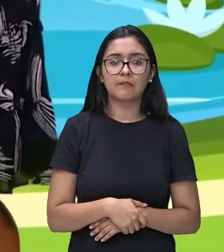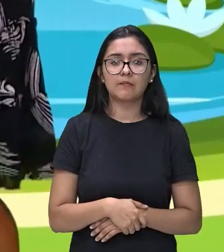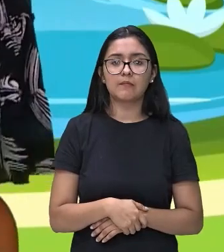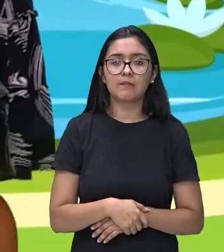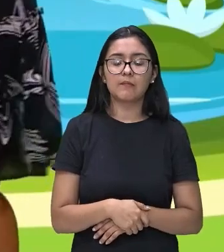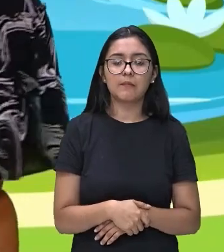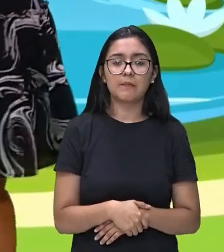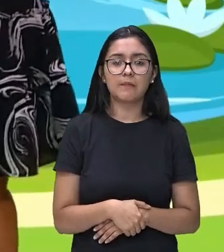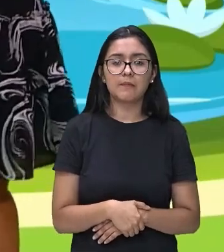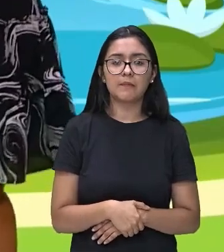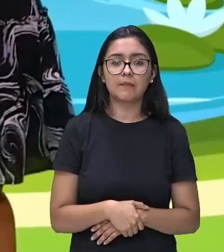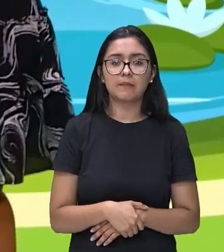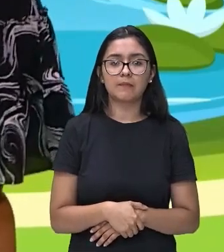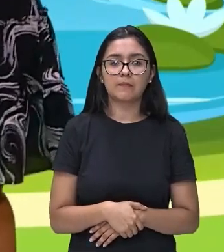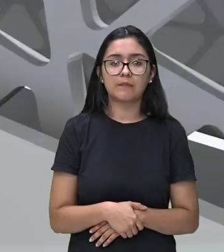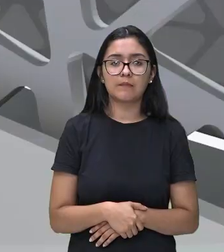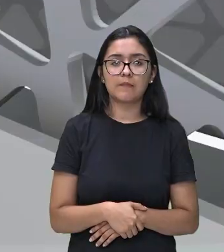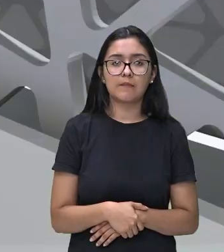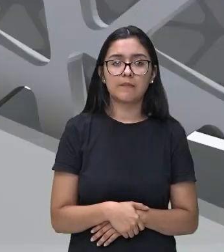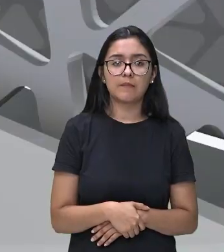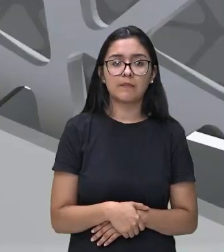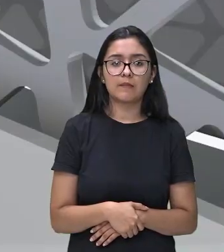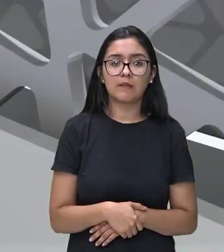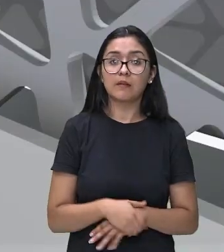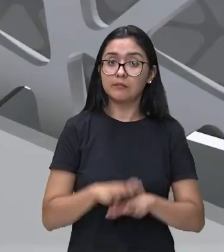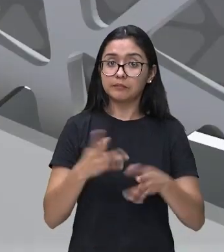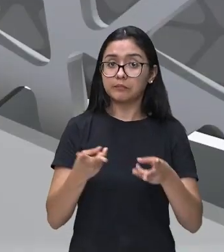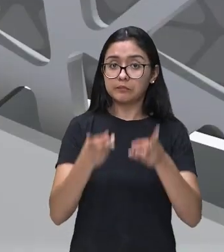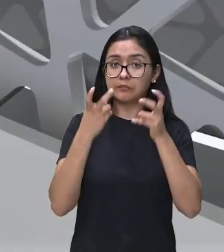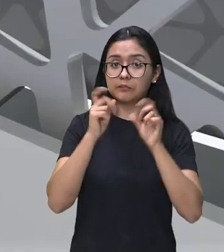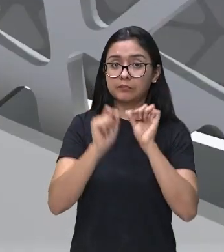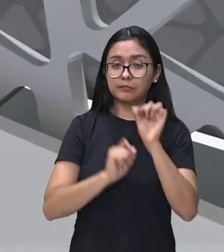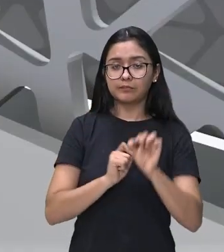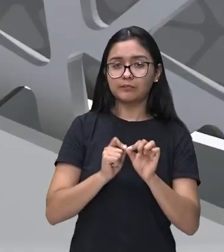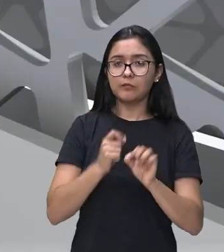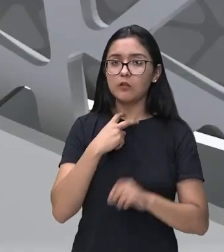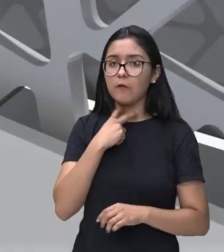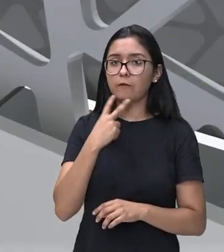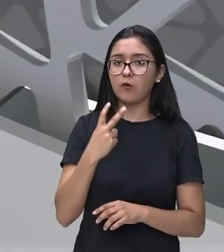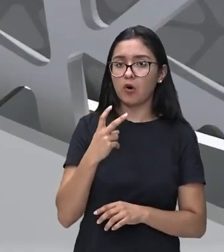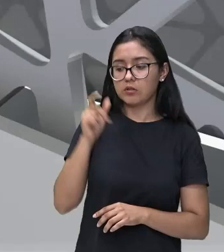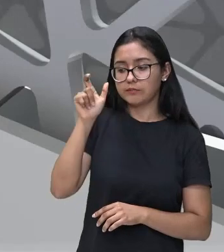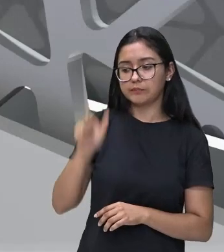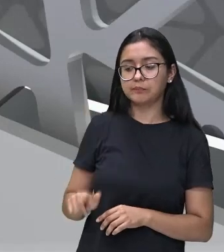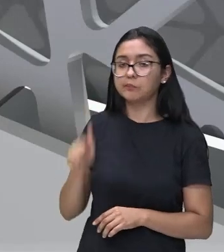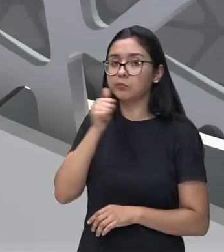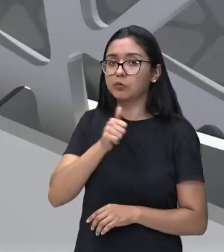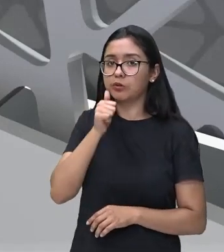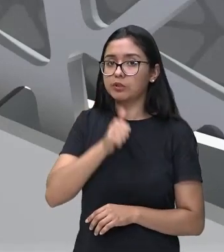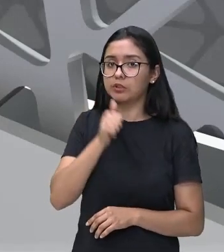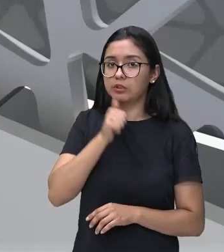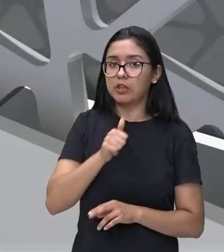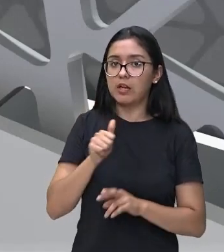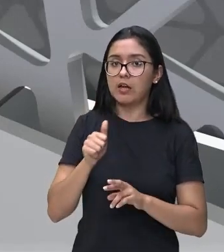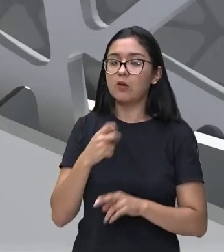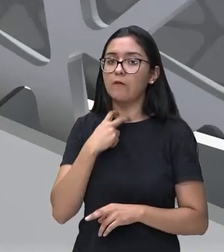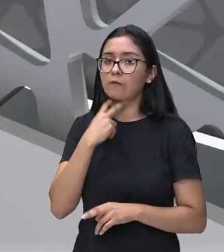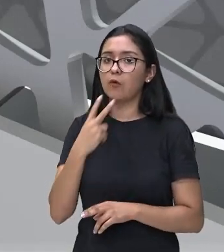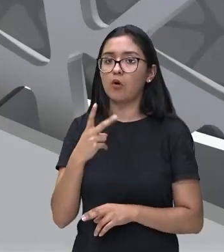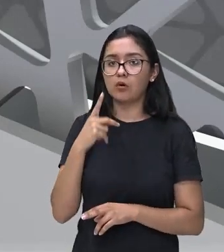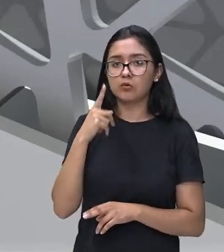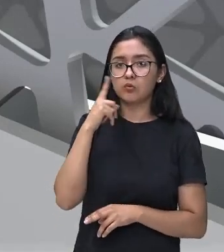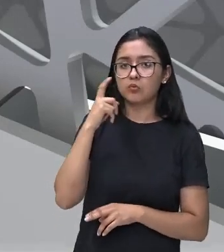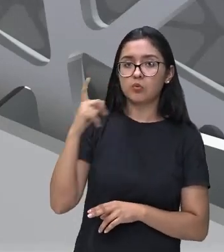tua companhia? Então, perceberam o timbre de voz da pedagoga Gabriela, que é um timbre mais